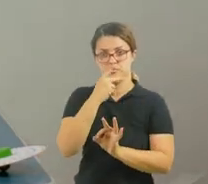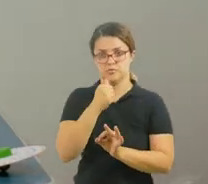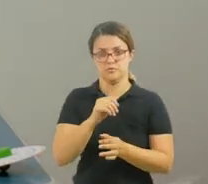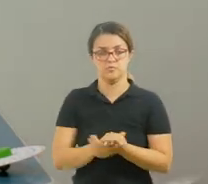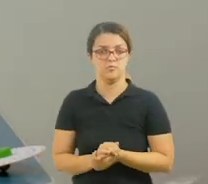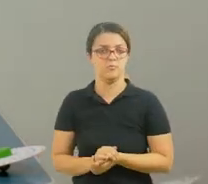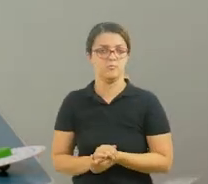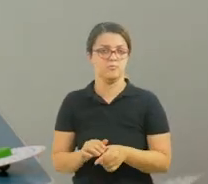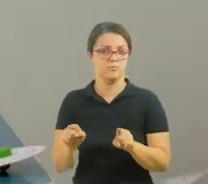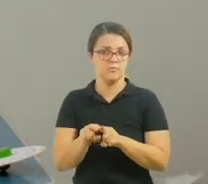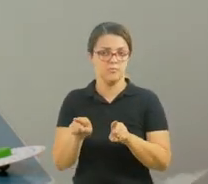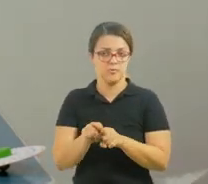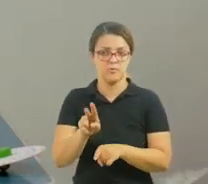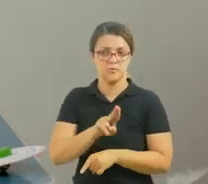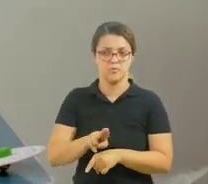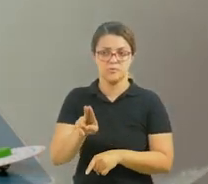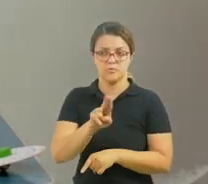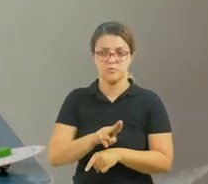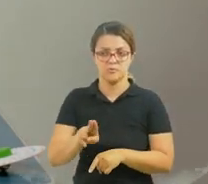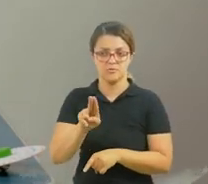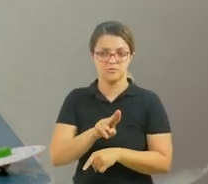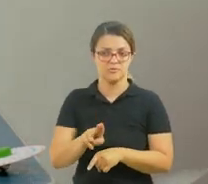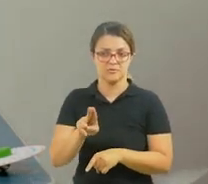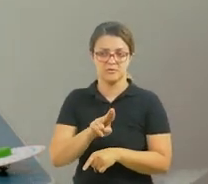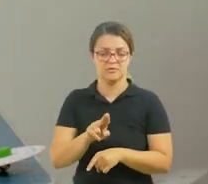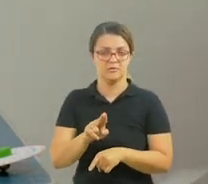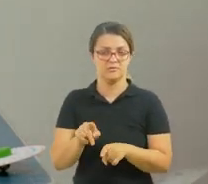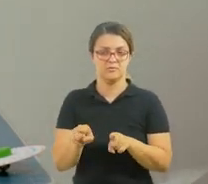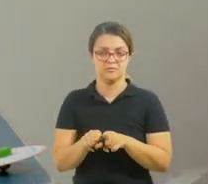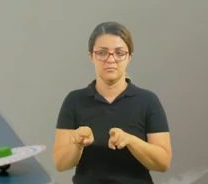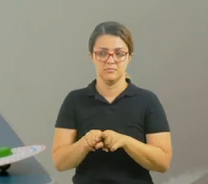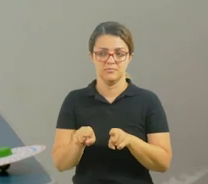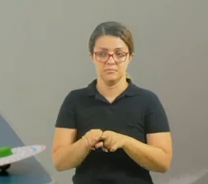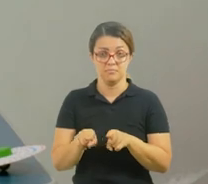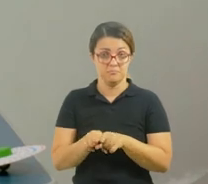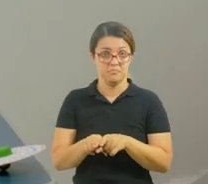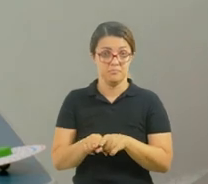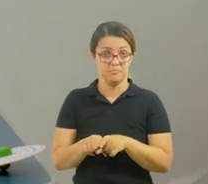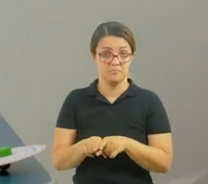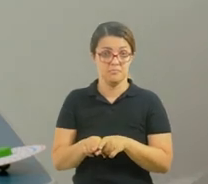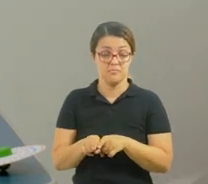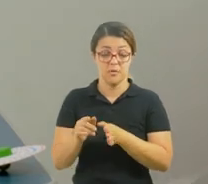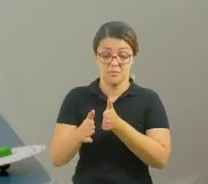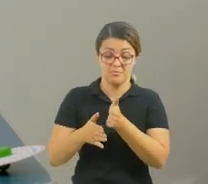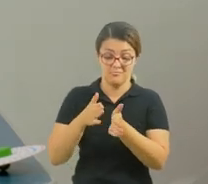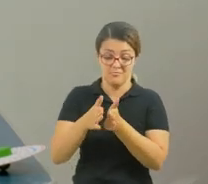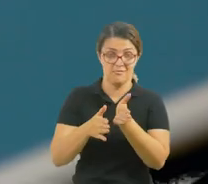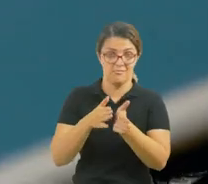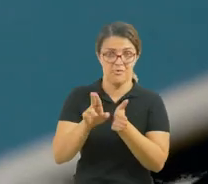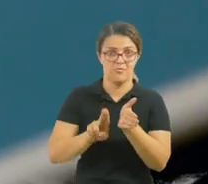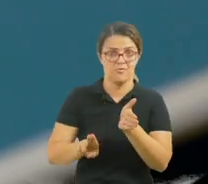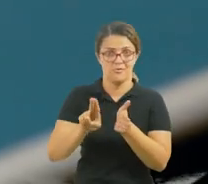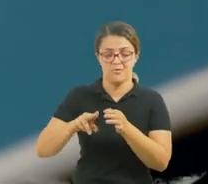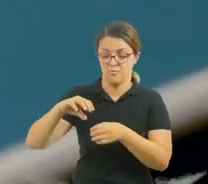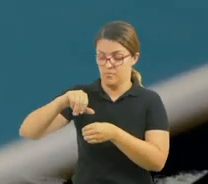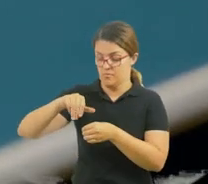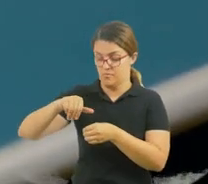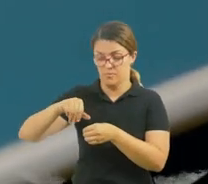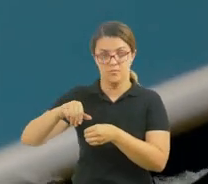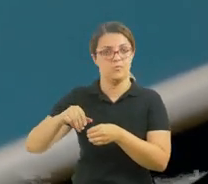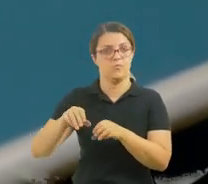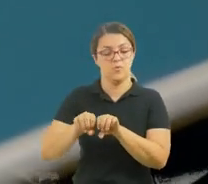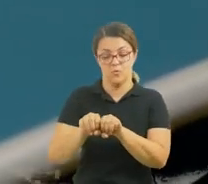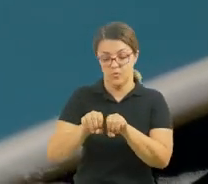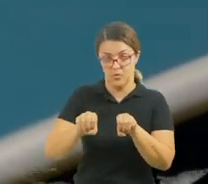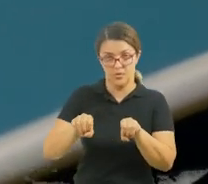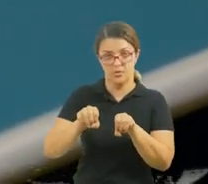Podem usar também um lindo trenzinho usando as tampinhas e rolinhos de papel